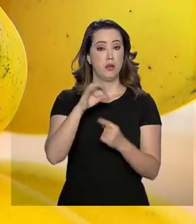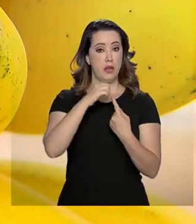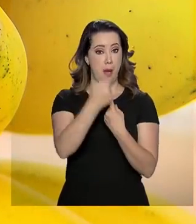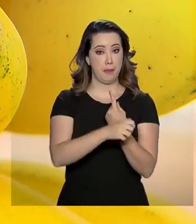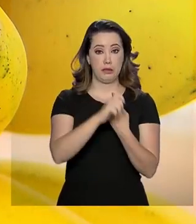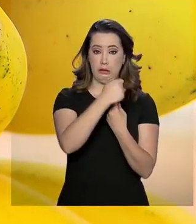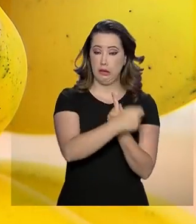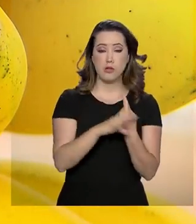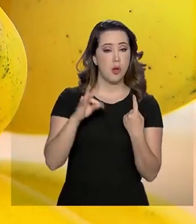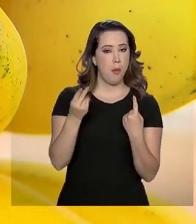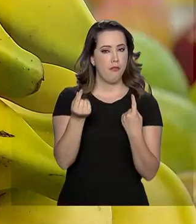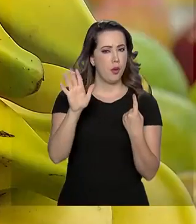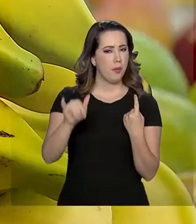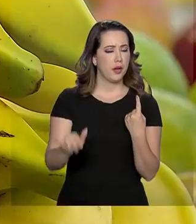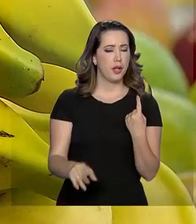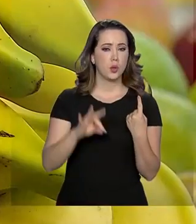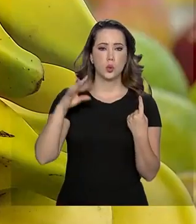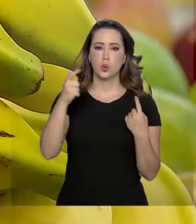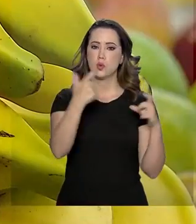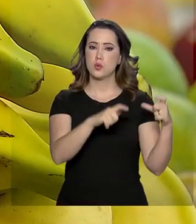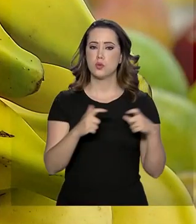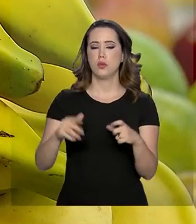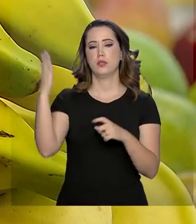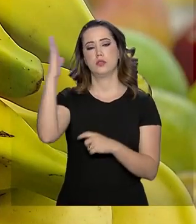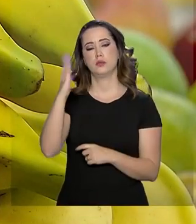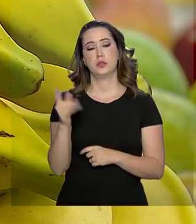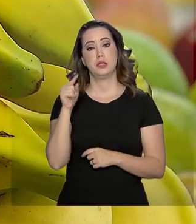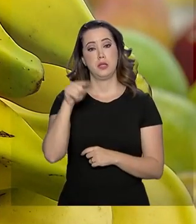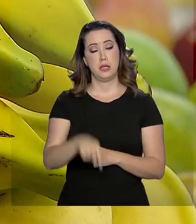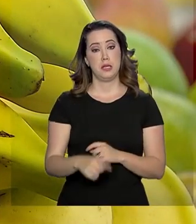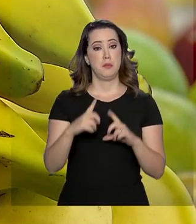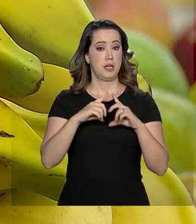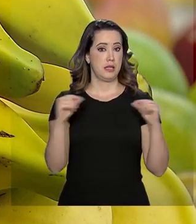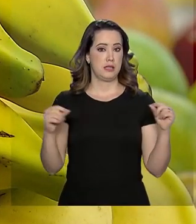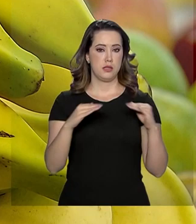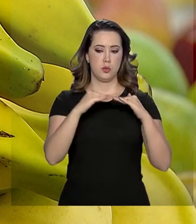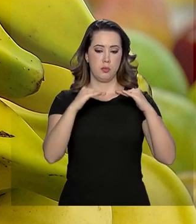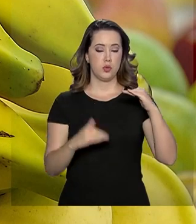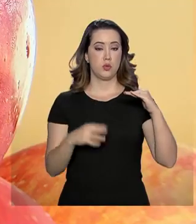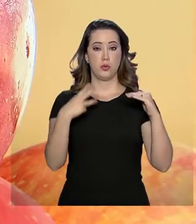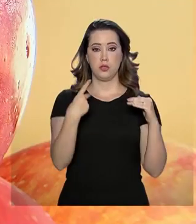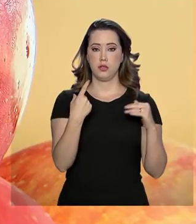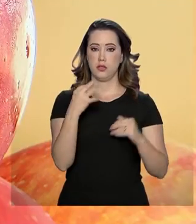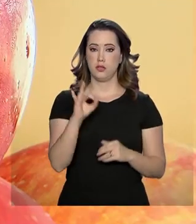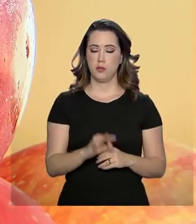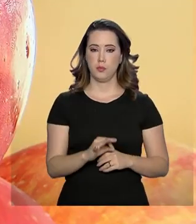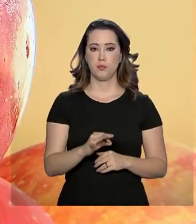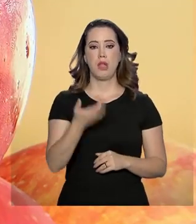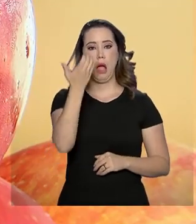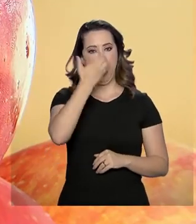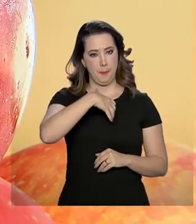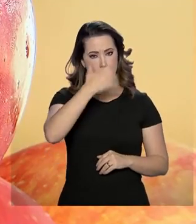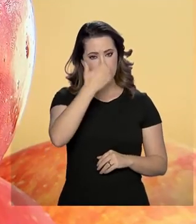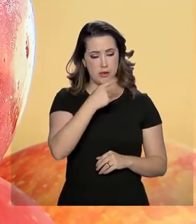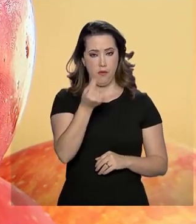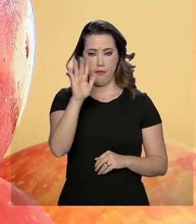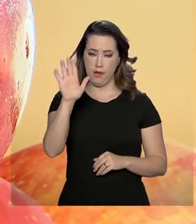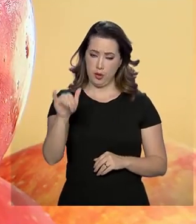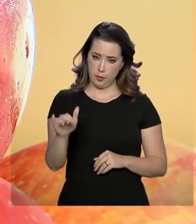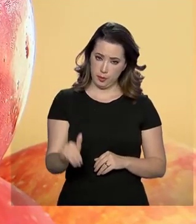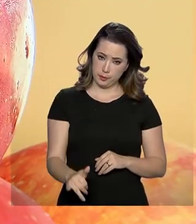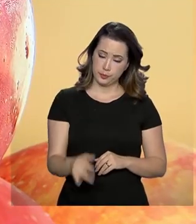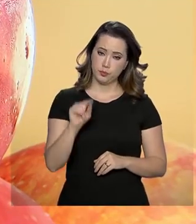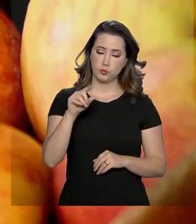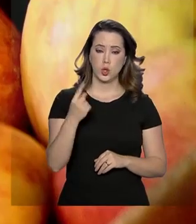entrepostos atacadistas. Em Brasília, o preço caiu cerca de 31%. A maçã ficou mais barata, em